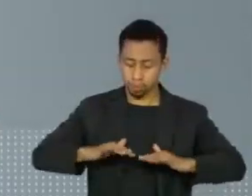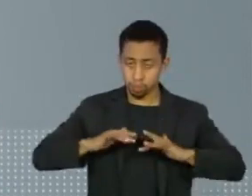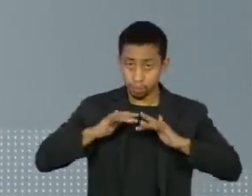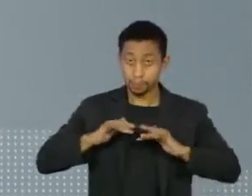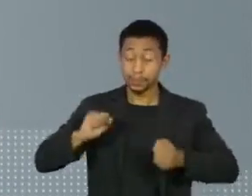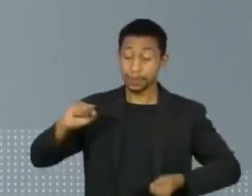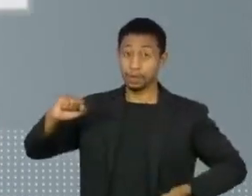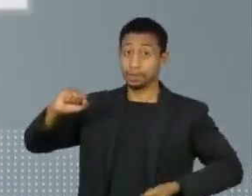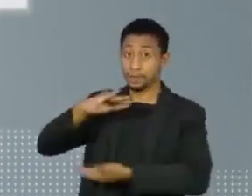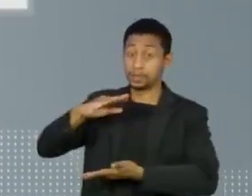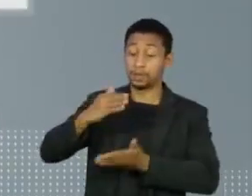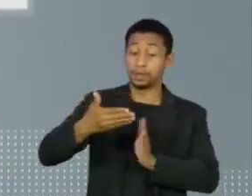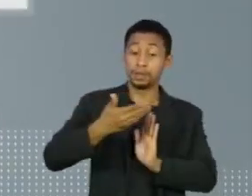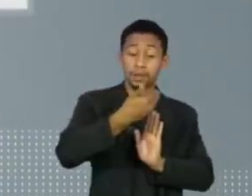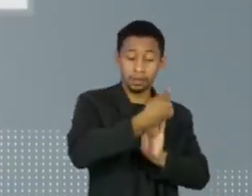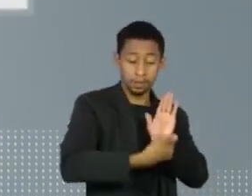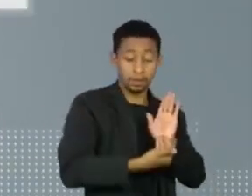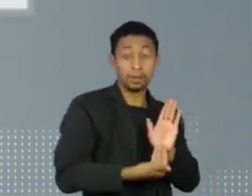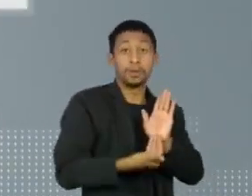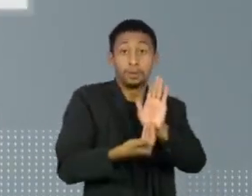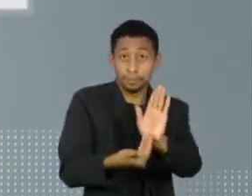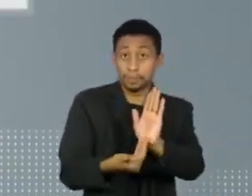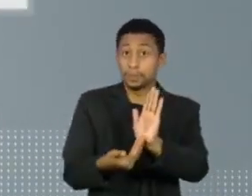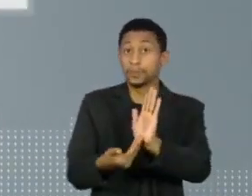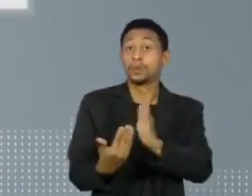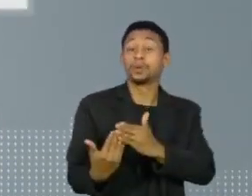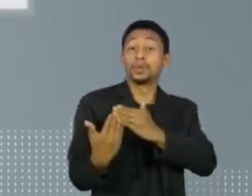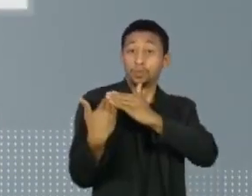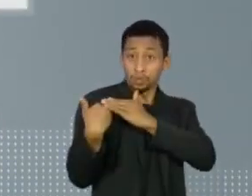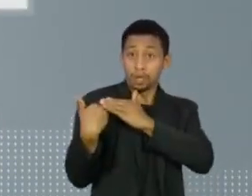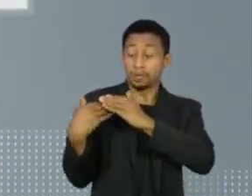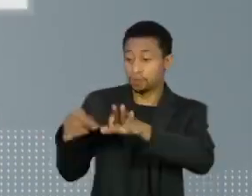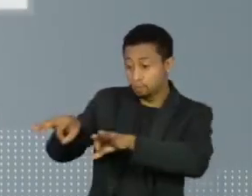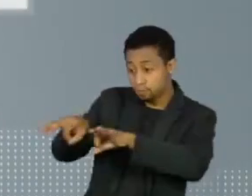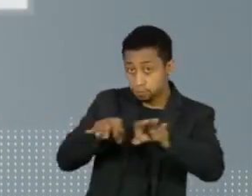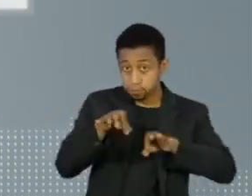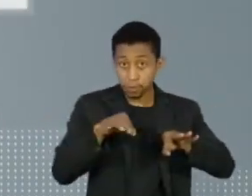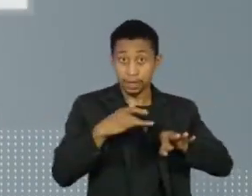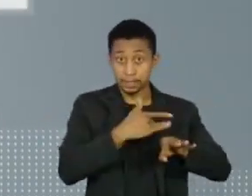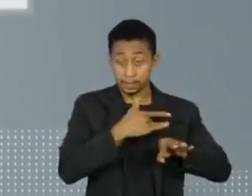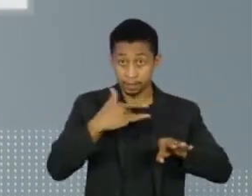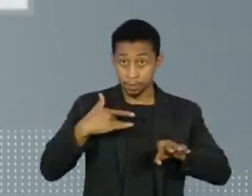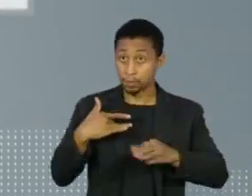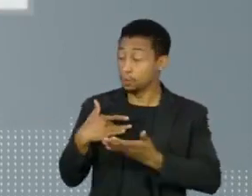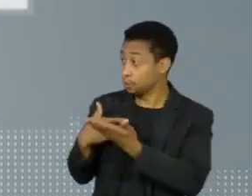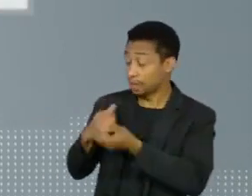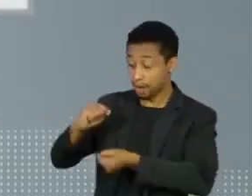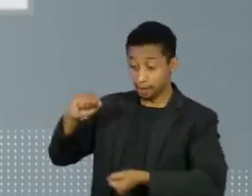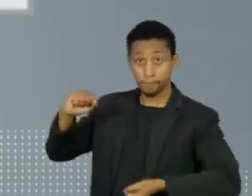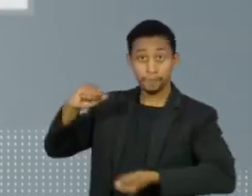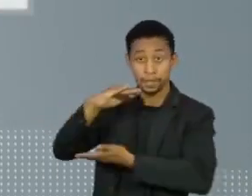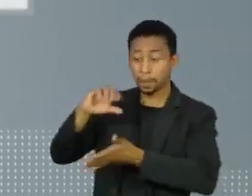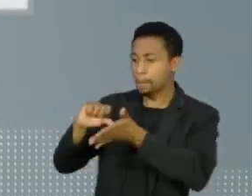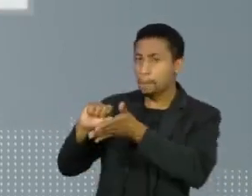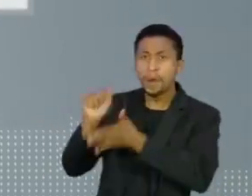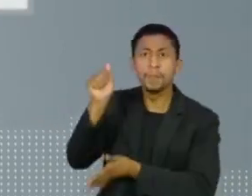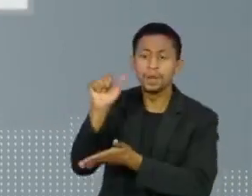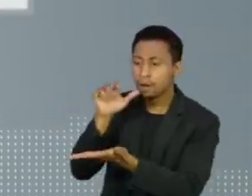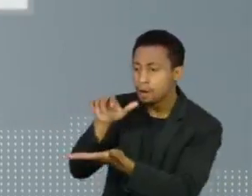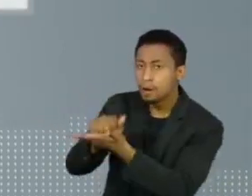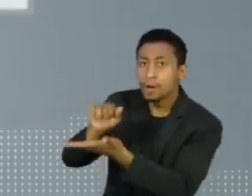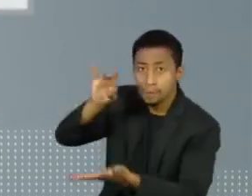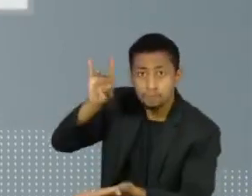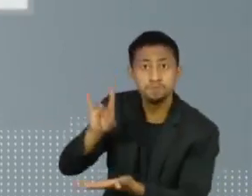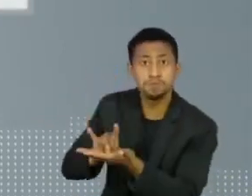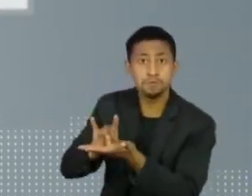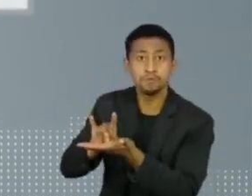nota, a Anvisa diz que entre as autoridades de referência pela Organização Pan-Americana de Saúde, a agência é a primeira a conceder o registro de